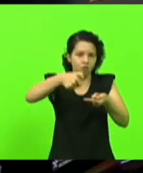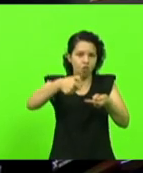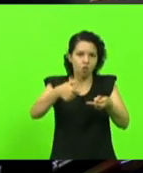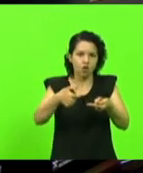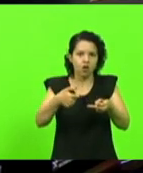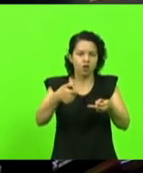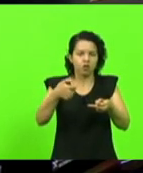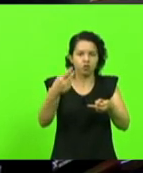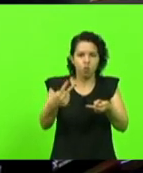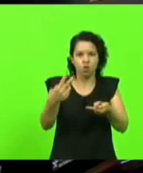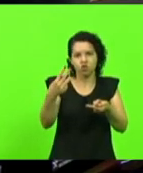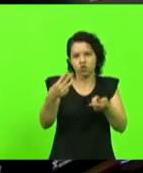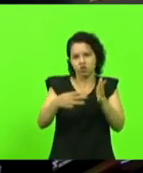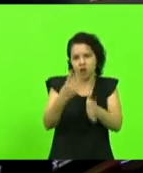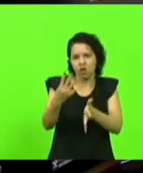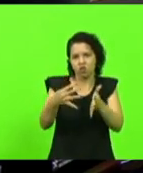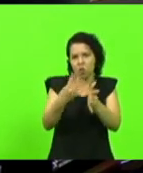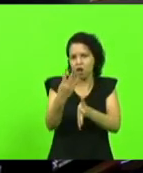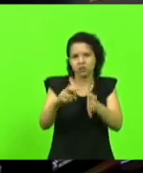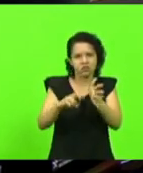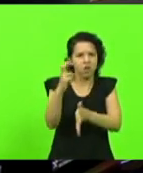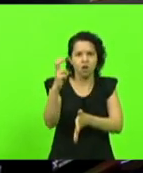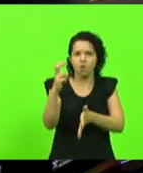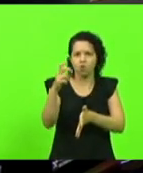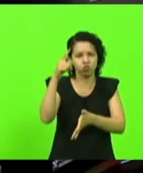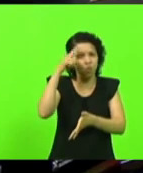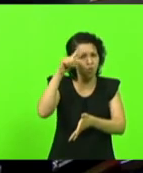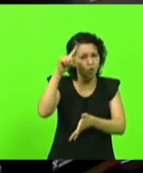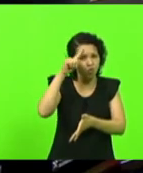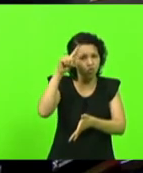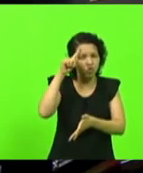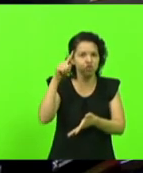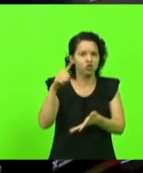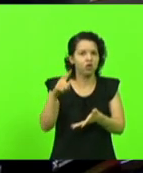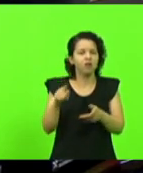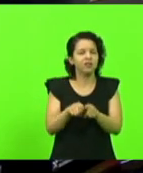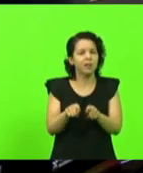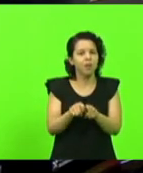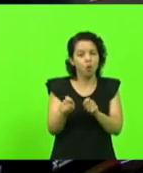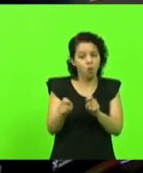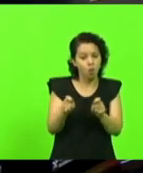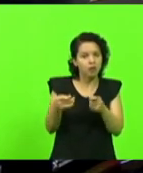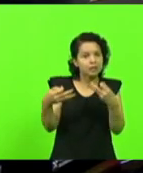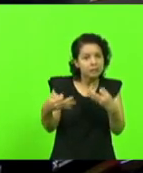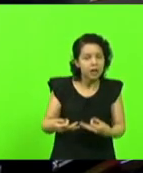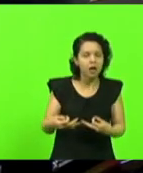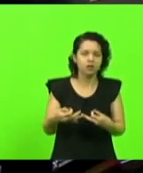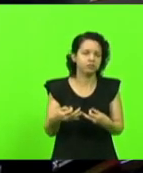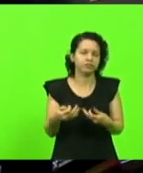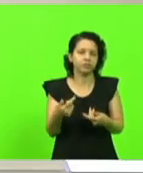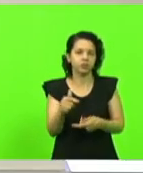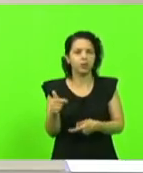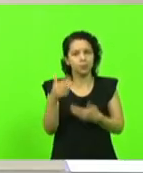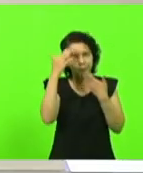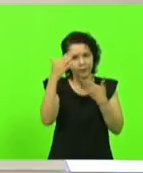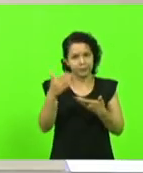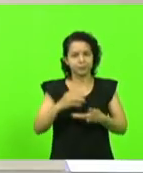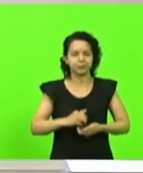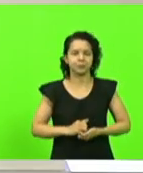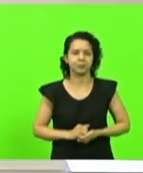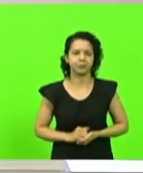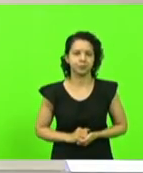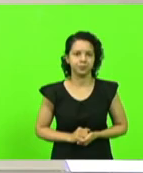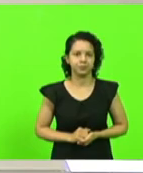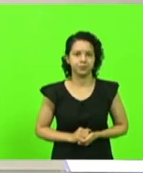três quatro cinco vezes por dia e além do que ainda não faz o controle da forma adequada obrigado senhor presidente obrigado